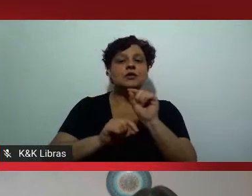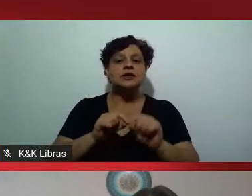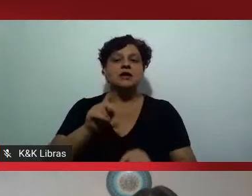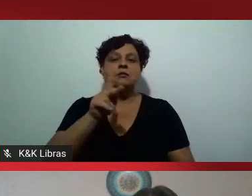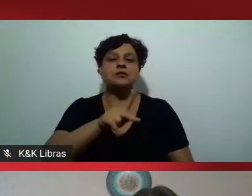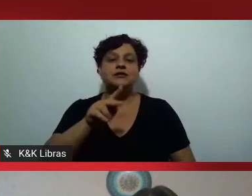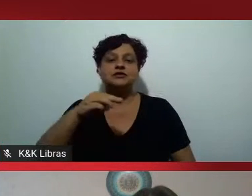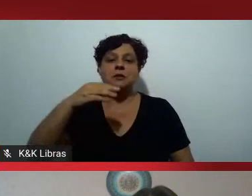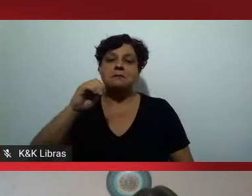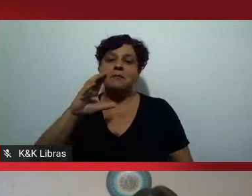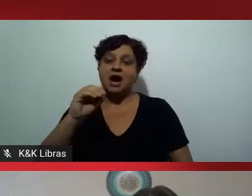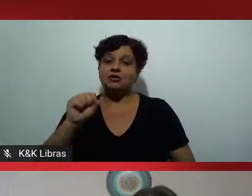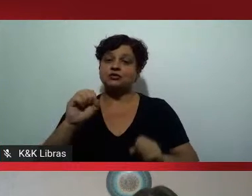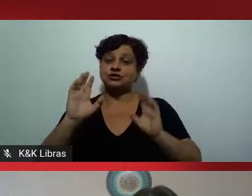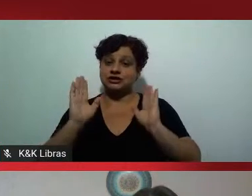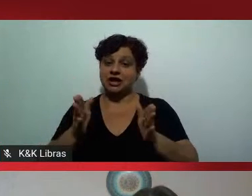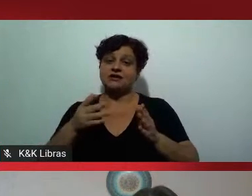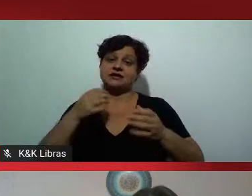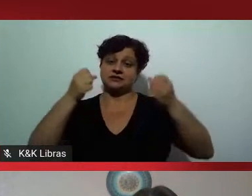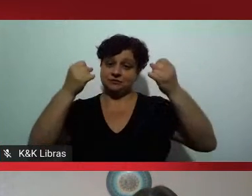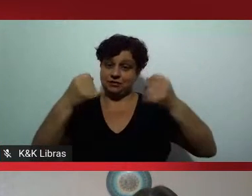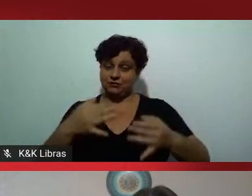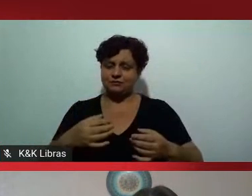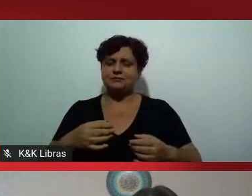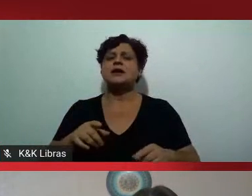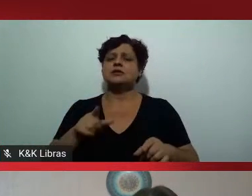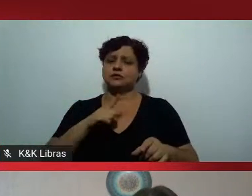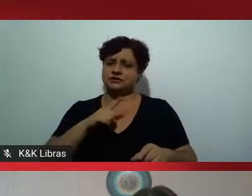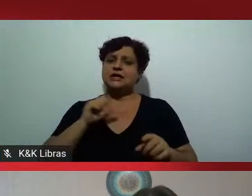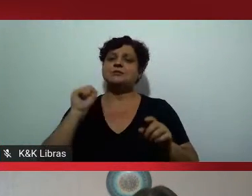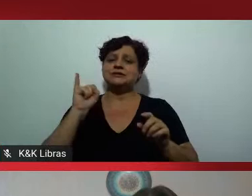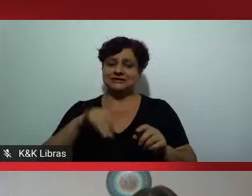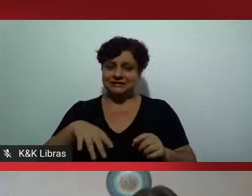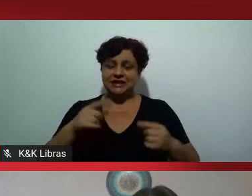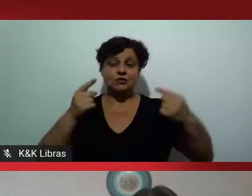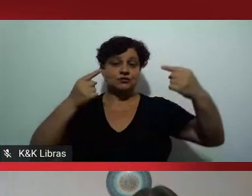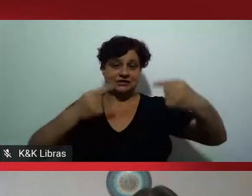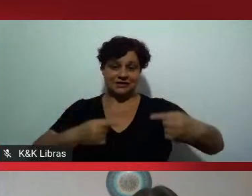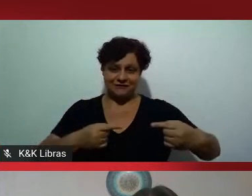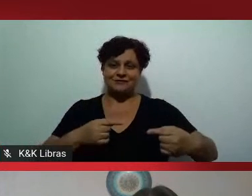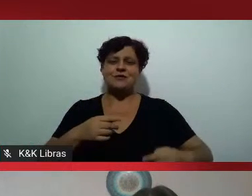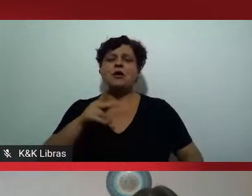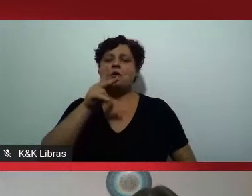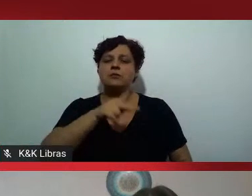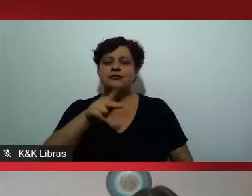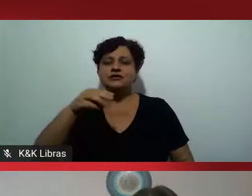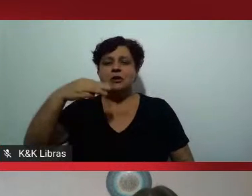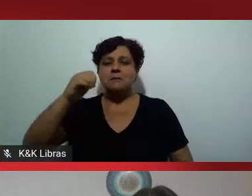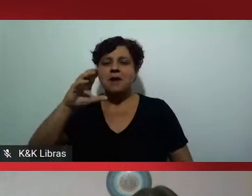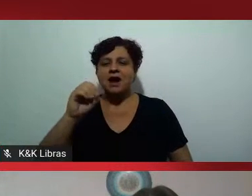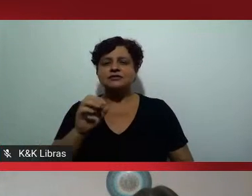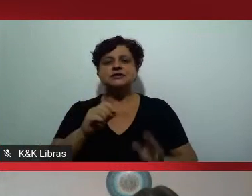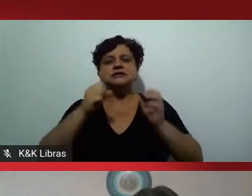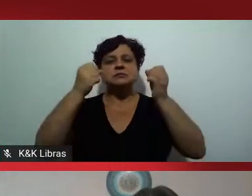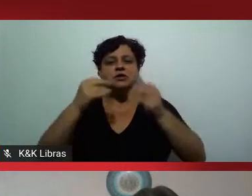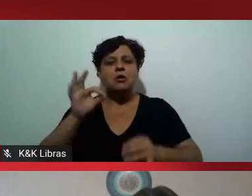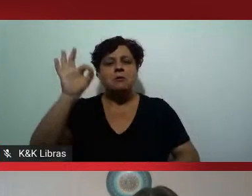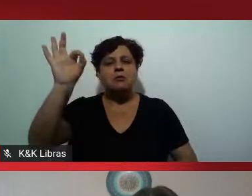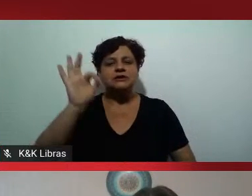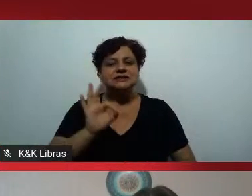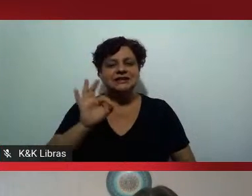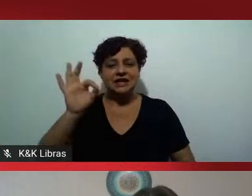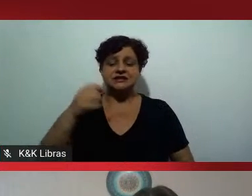olharmos os dados, os dados apresentados pelo colega, especialmente como eu estou em uma universidade pública federal, os dados do